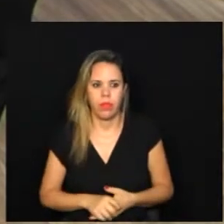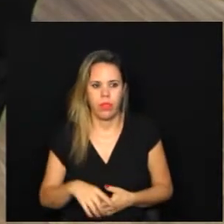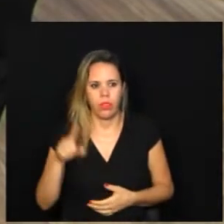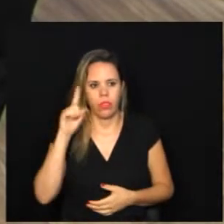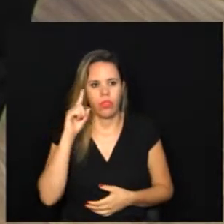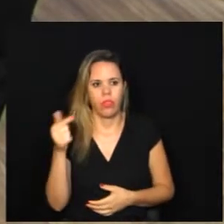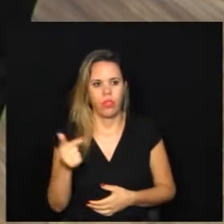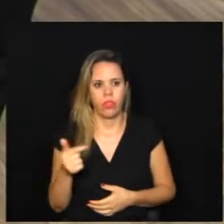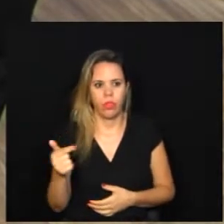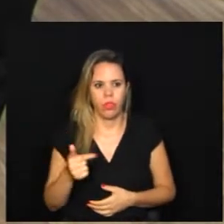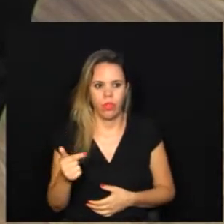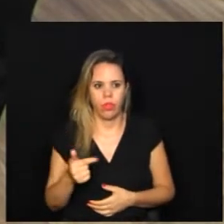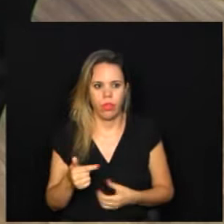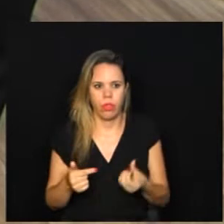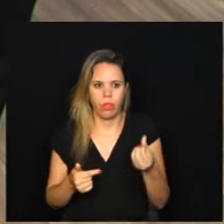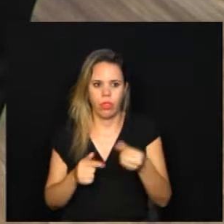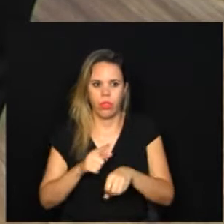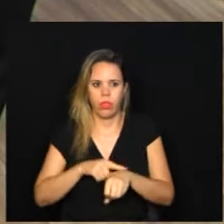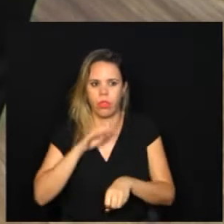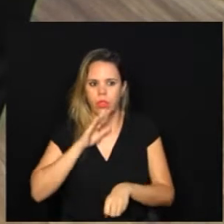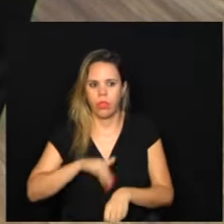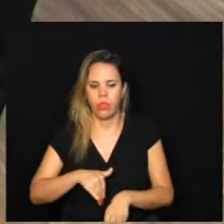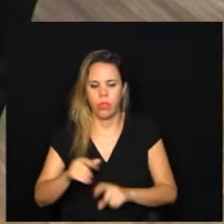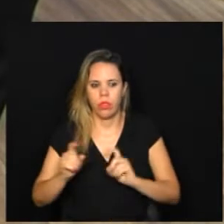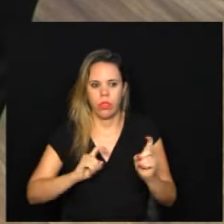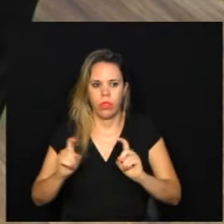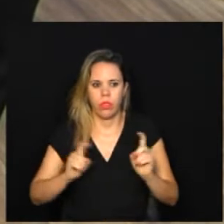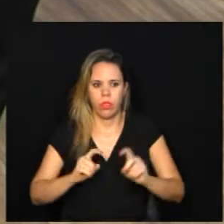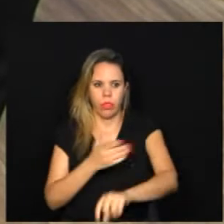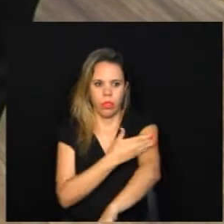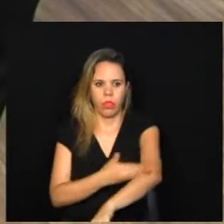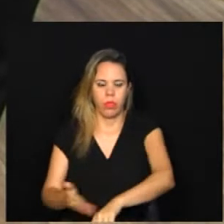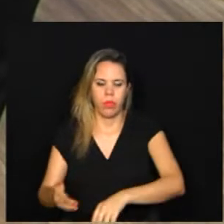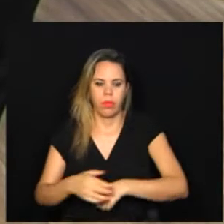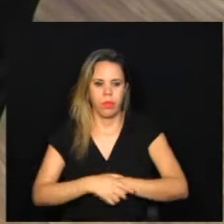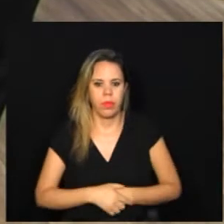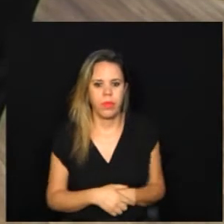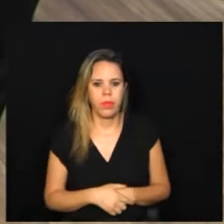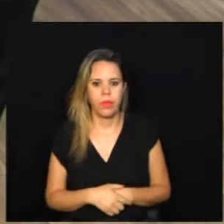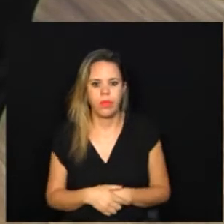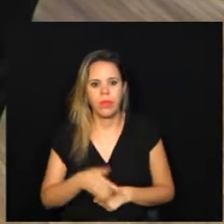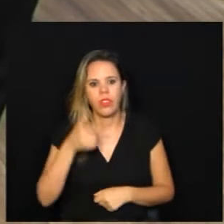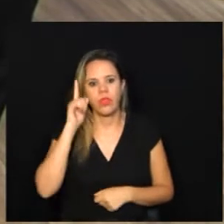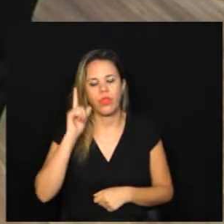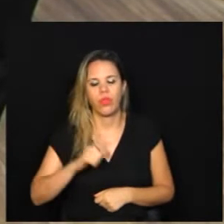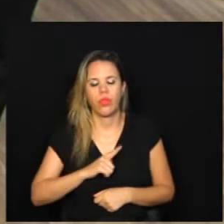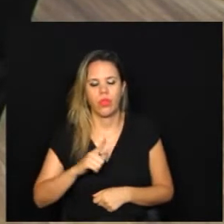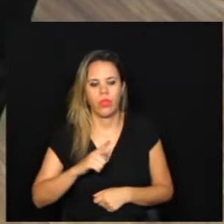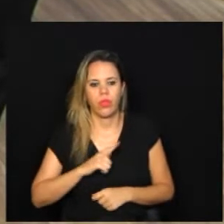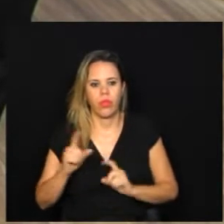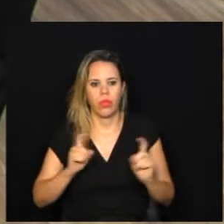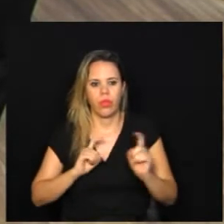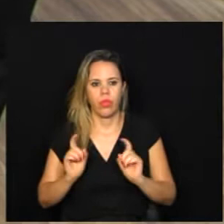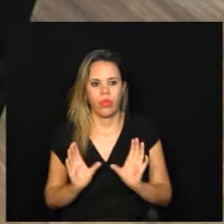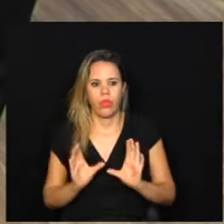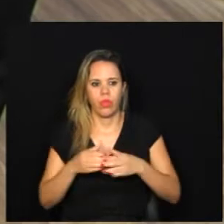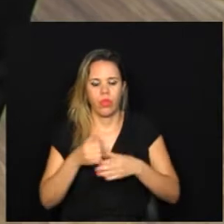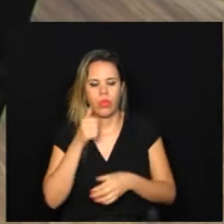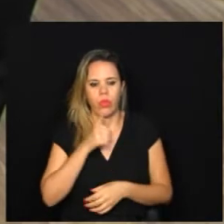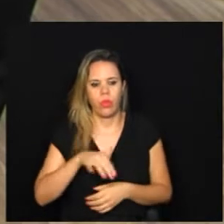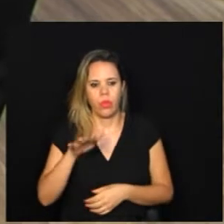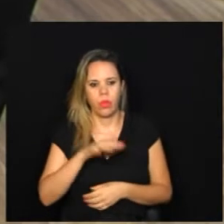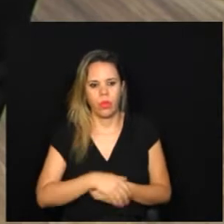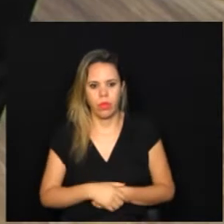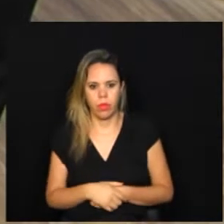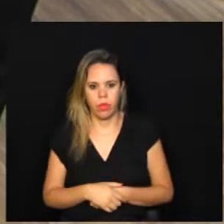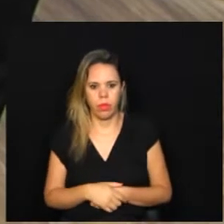dia 22, então, às seis horas da tarde, as reuniões ordinárias. Ontem, nós tivemos a reunião da Comissão da Mulher, né, Mina